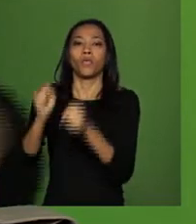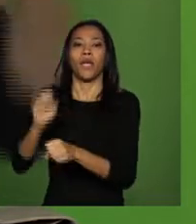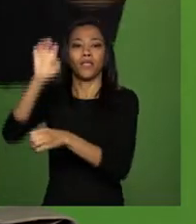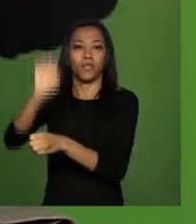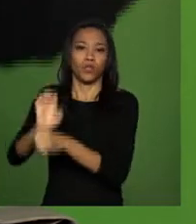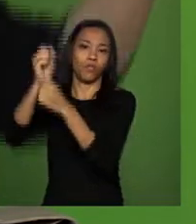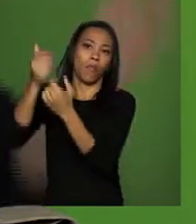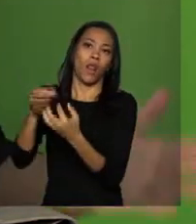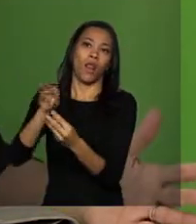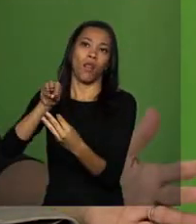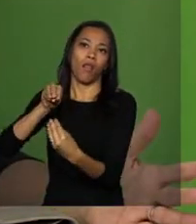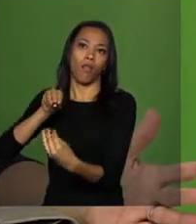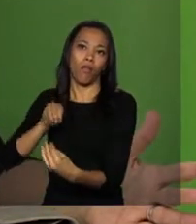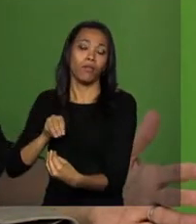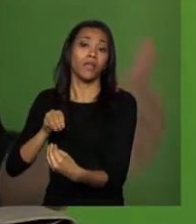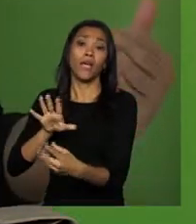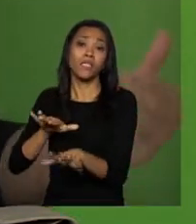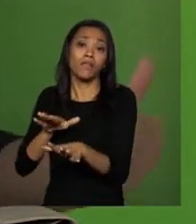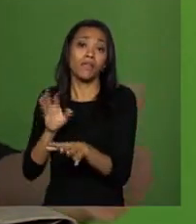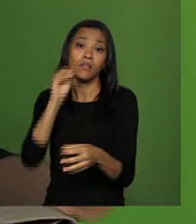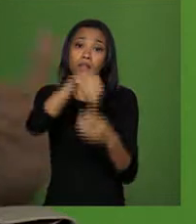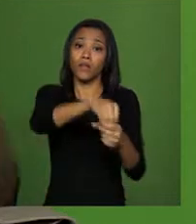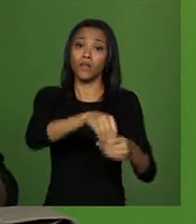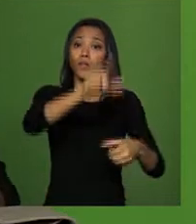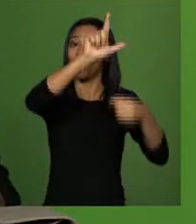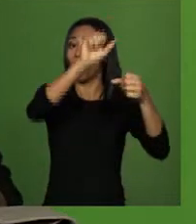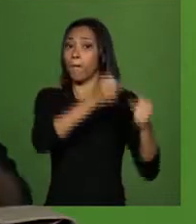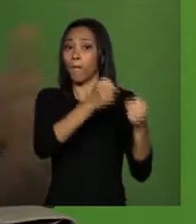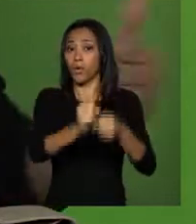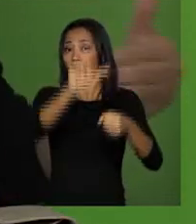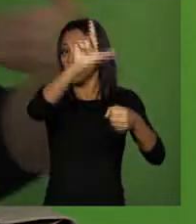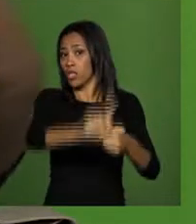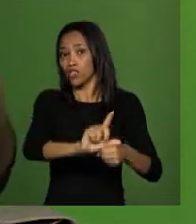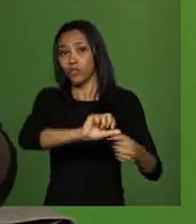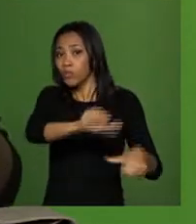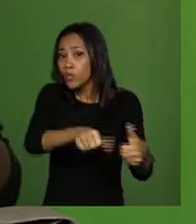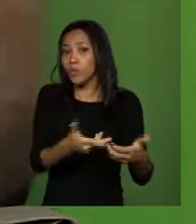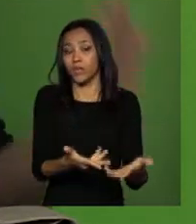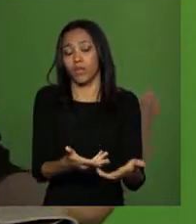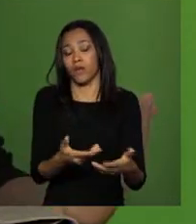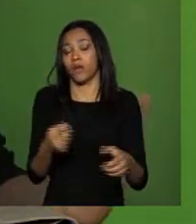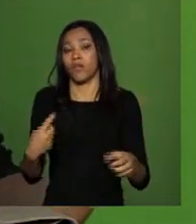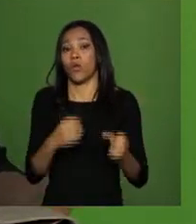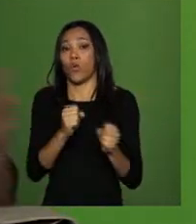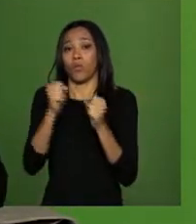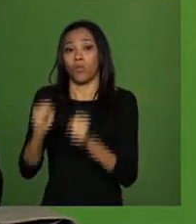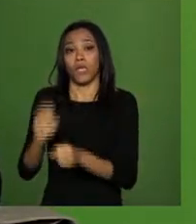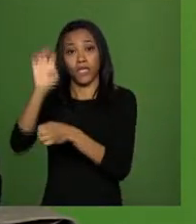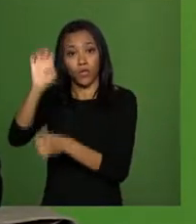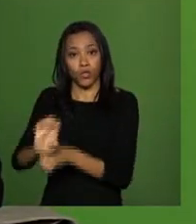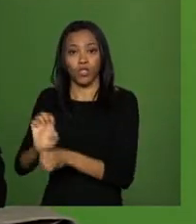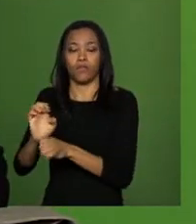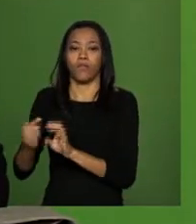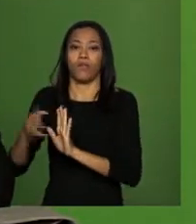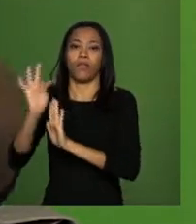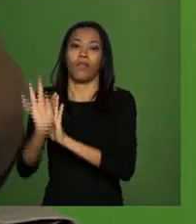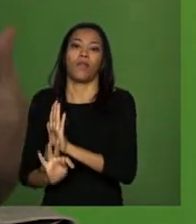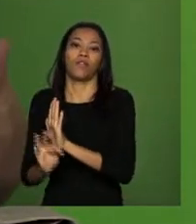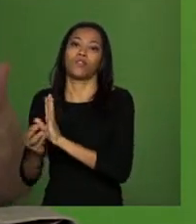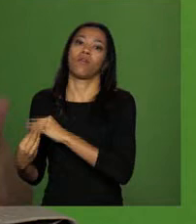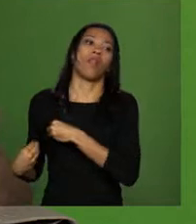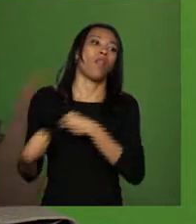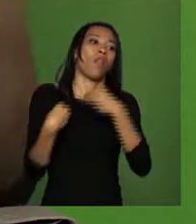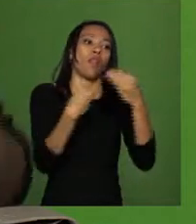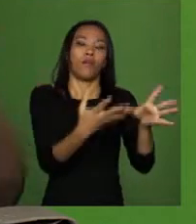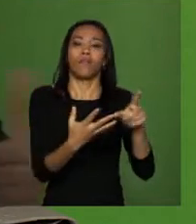Executivo que o Legislativo muda. E tem muita coisa, vou dar um exemplo, o Executivo não encaminhou o texto envolvendo a agricultura. O